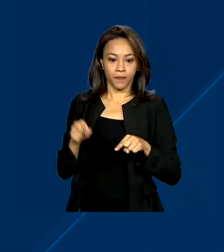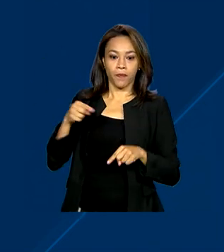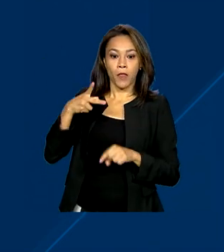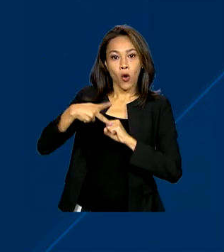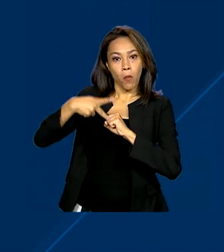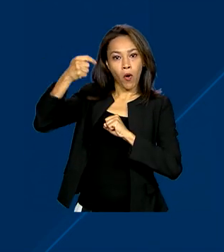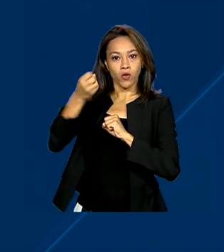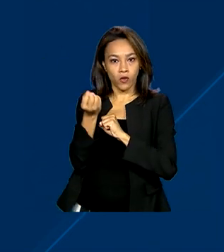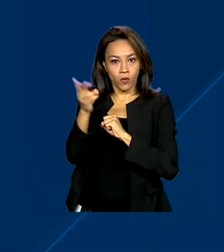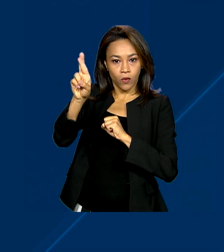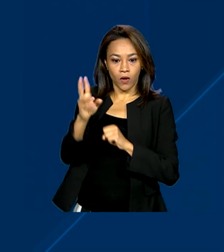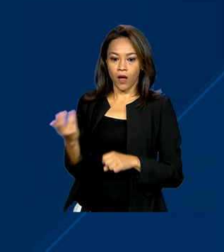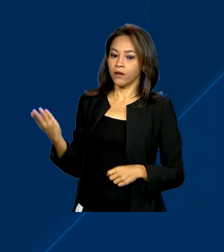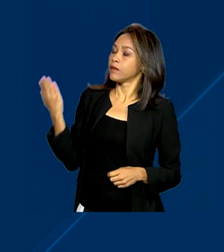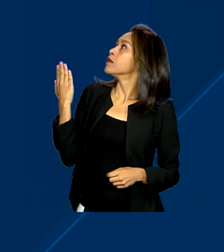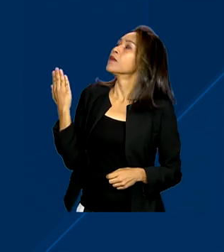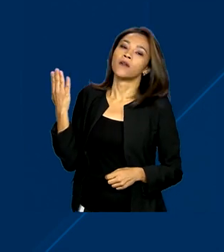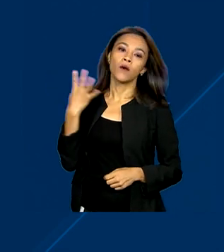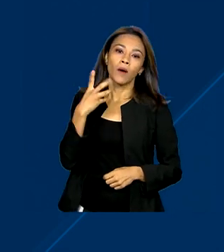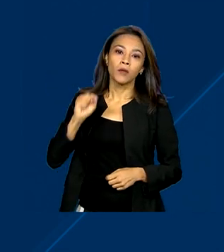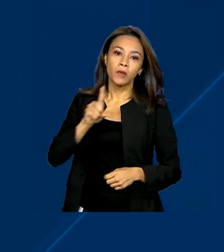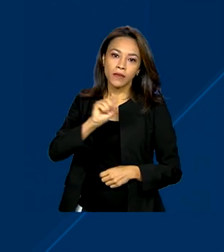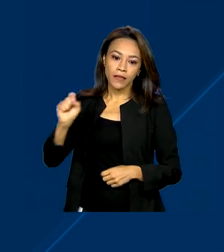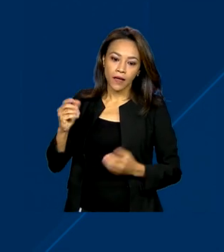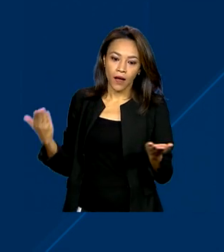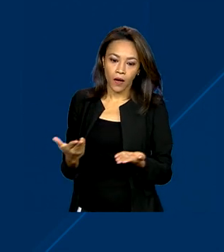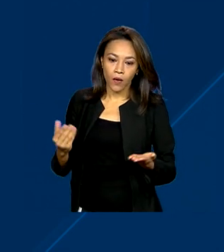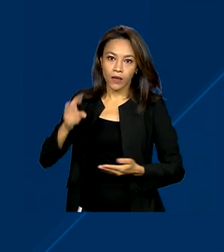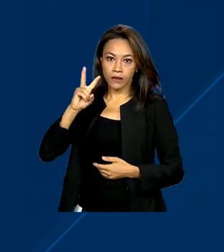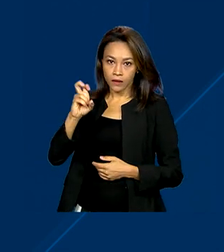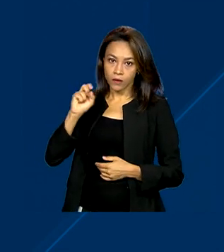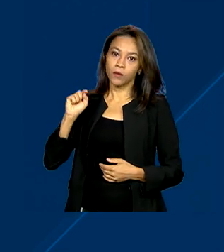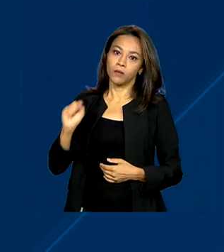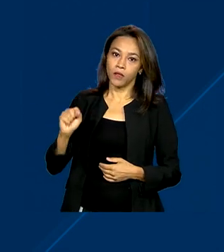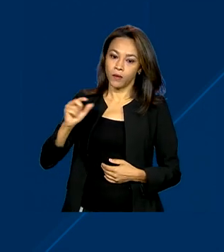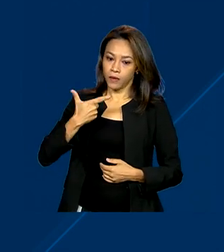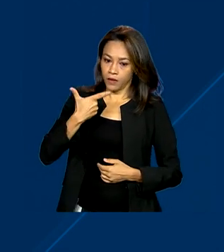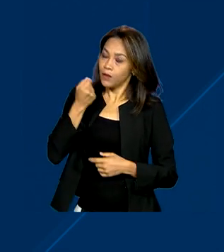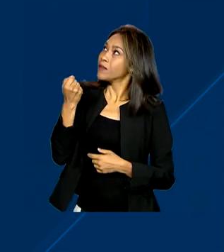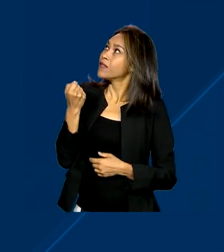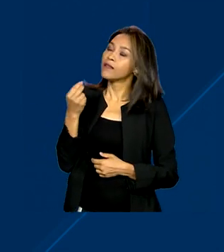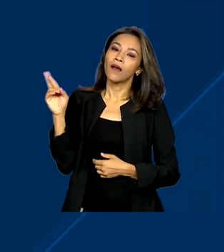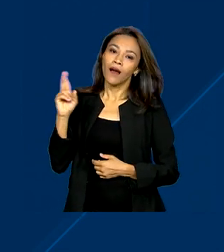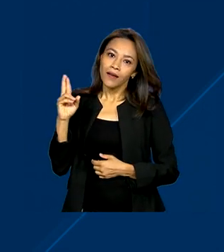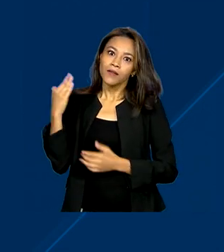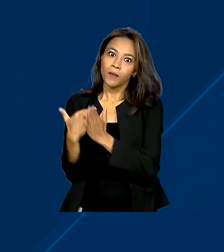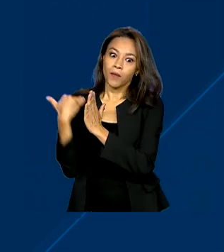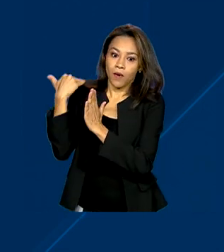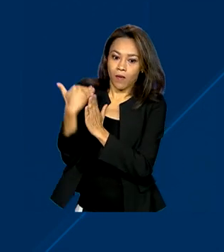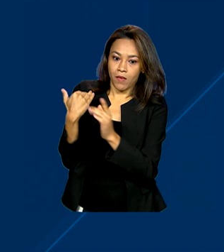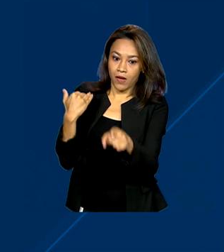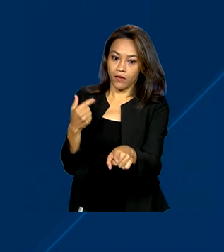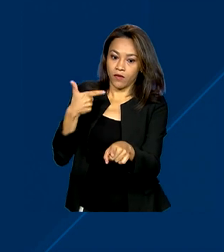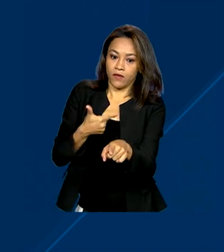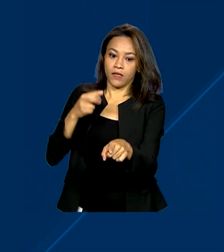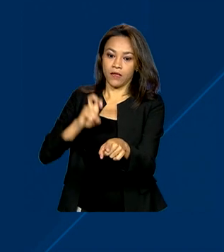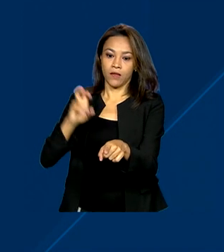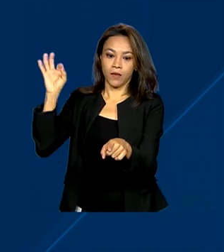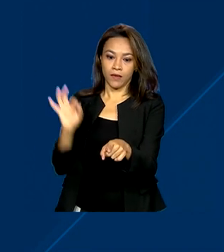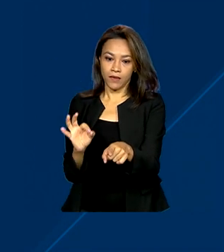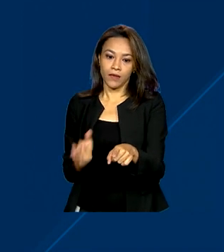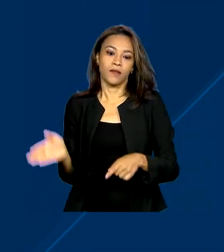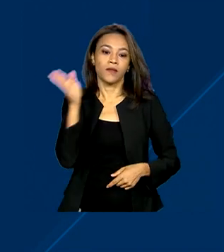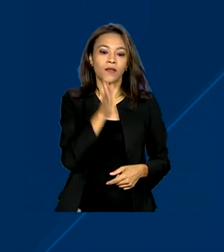pós-doutorado sairá de R$.100 para R 5.200, um aumento de 25%.